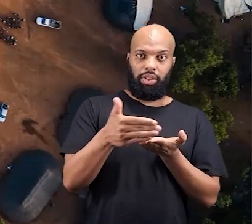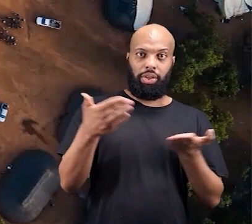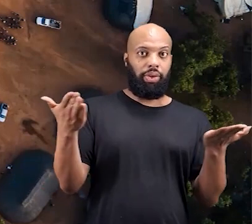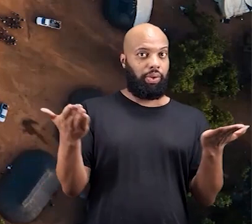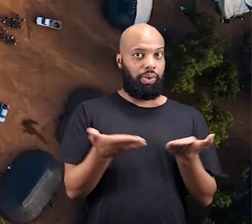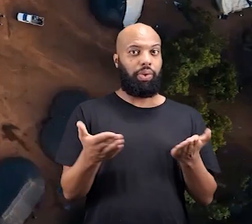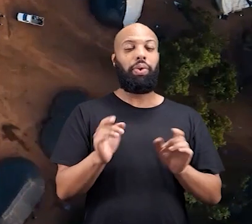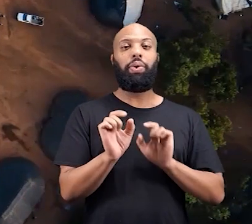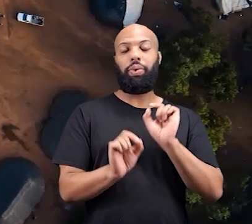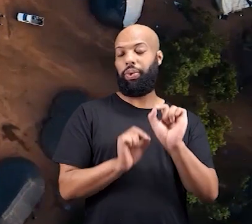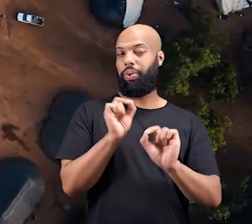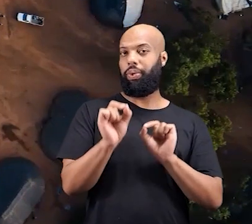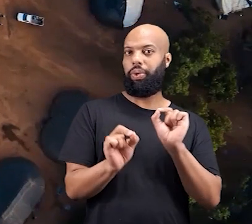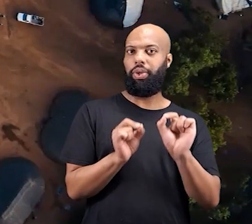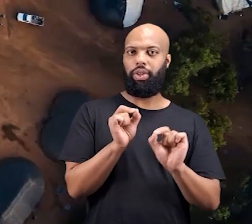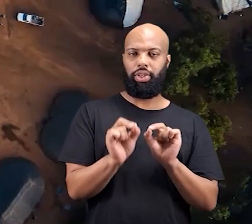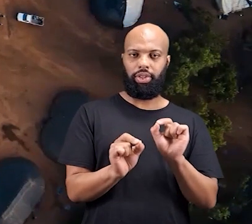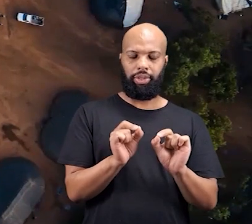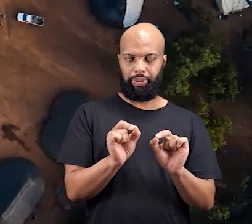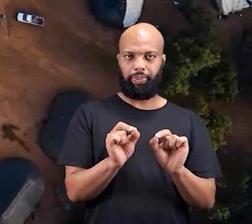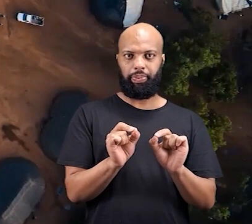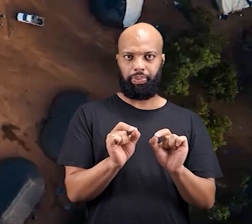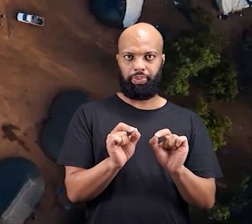Então, começando aqui, né?